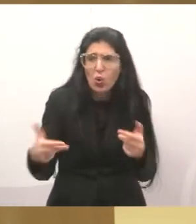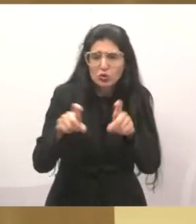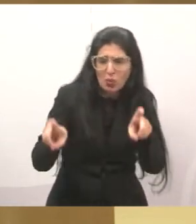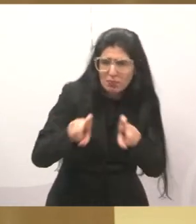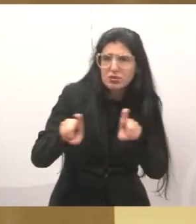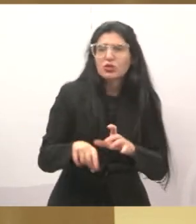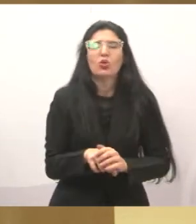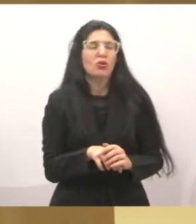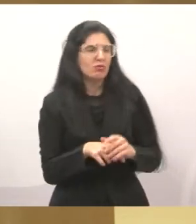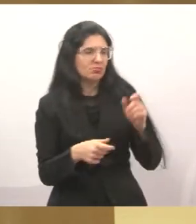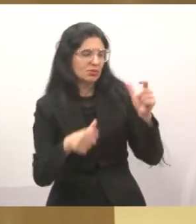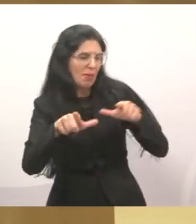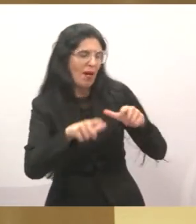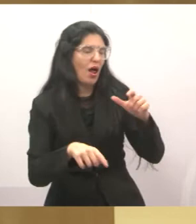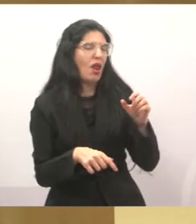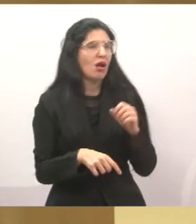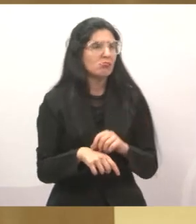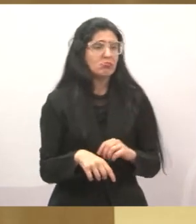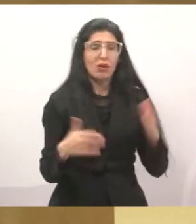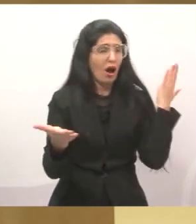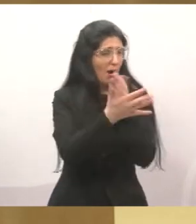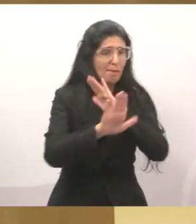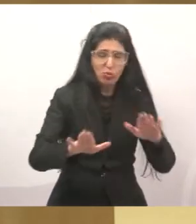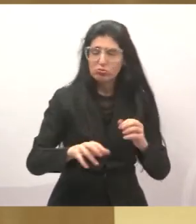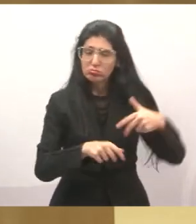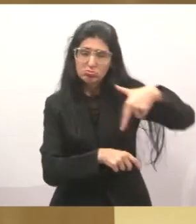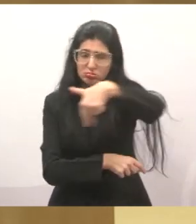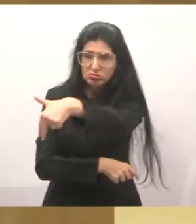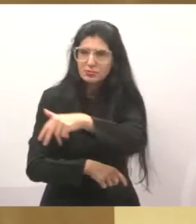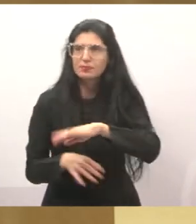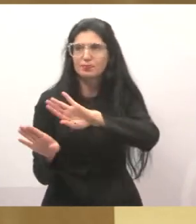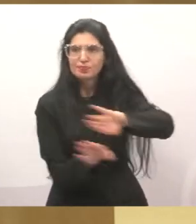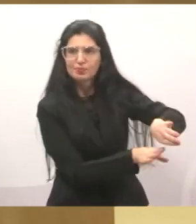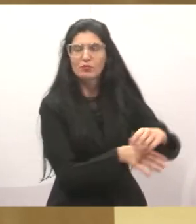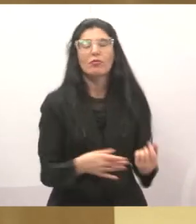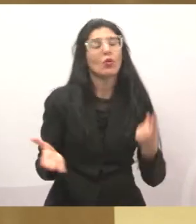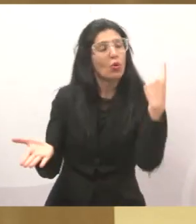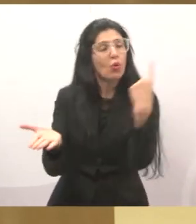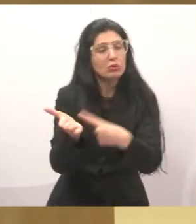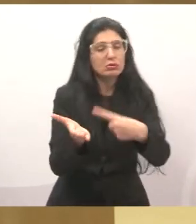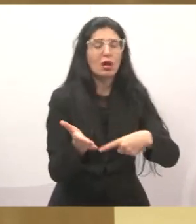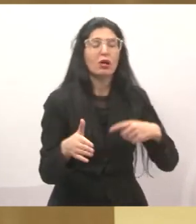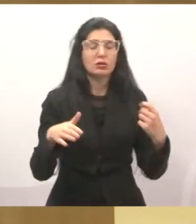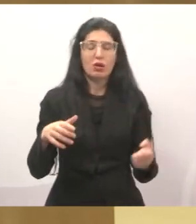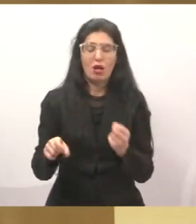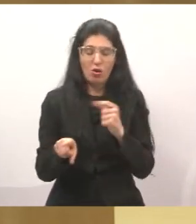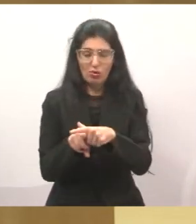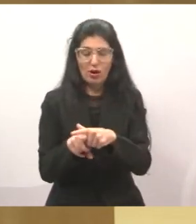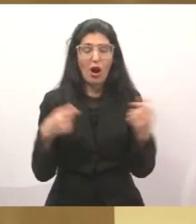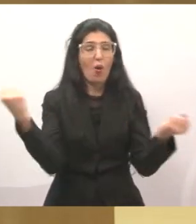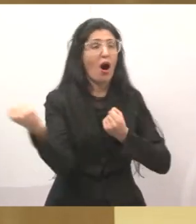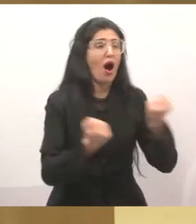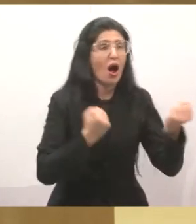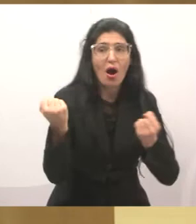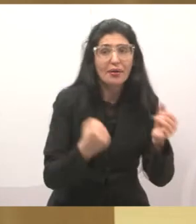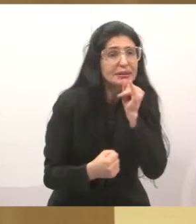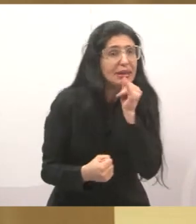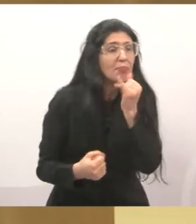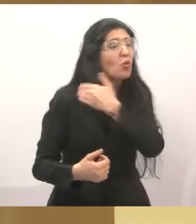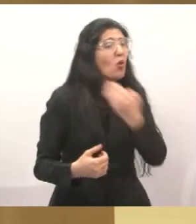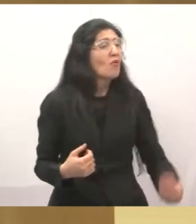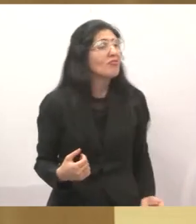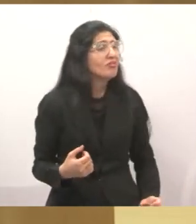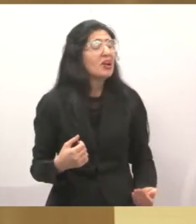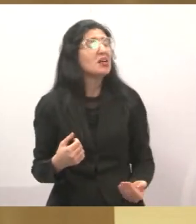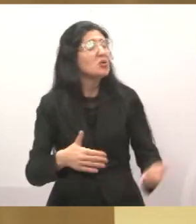que é com relação aos contratos, aluguéis, principalmente de carros. O que o governo fez para poder reduzir isso,